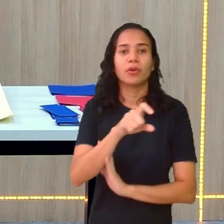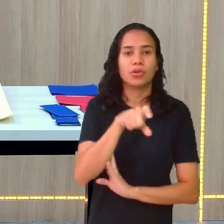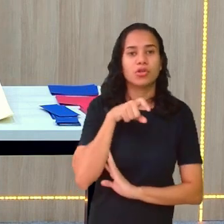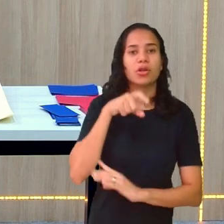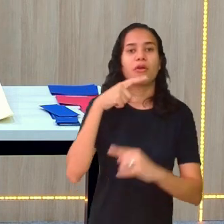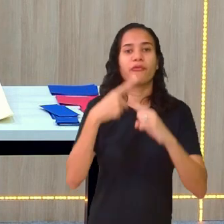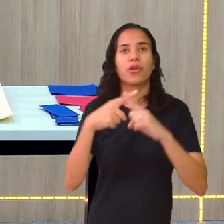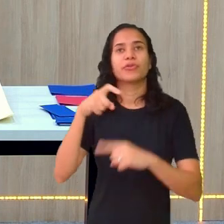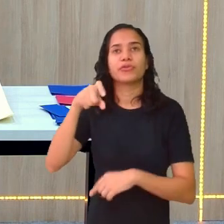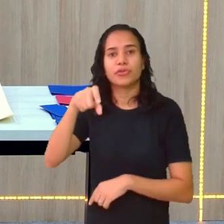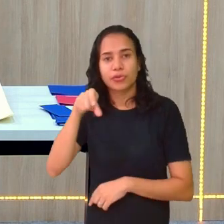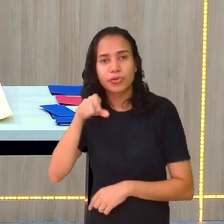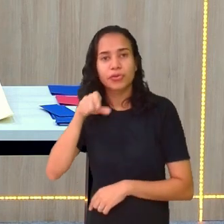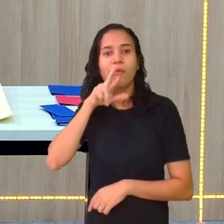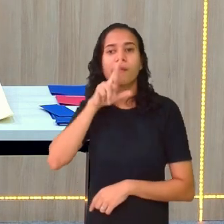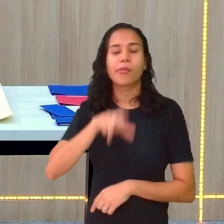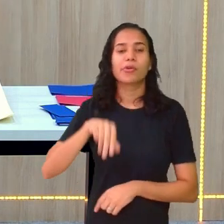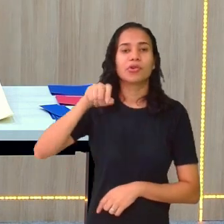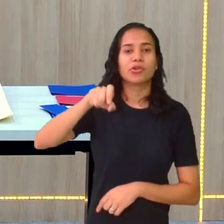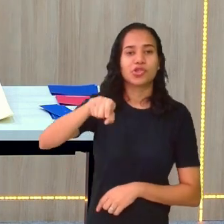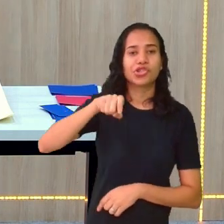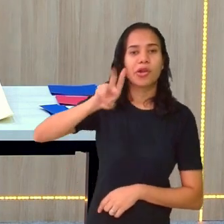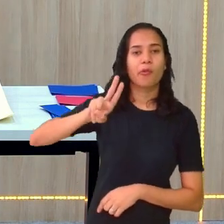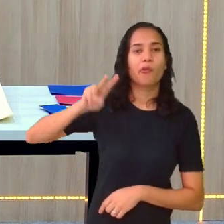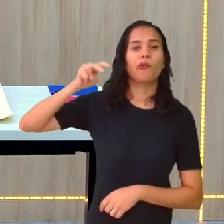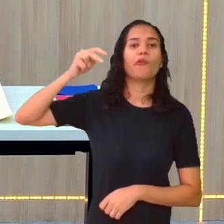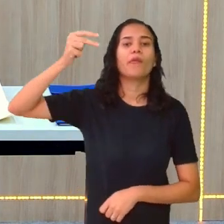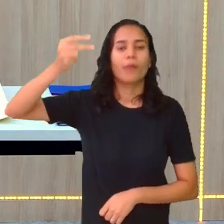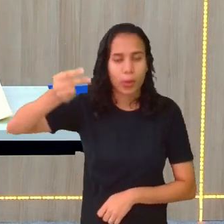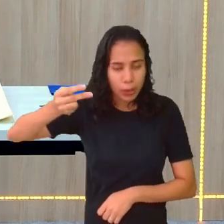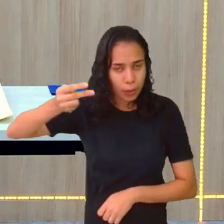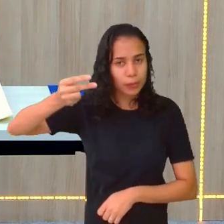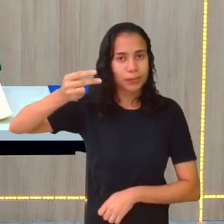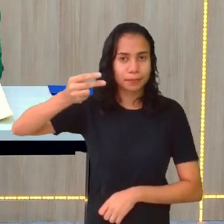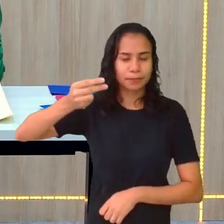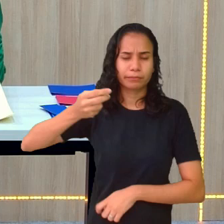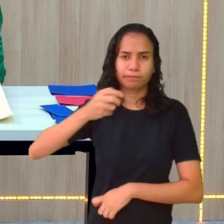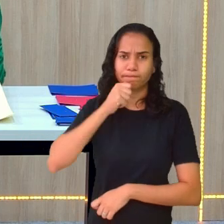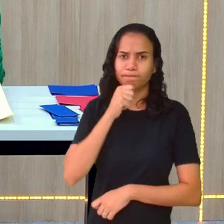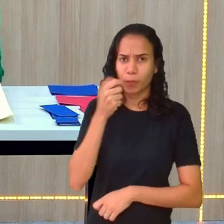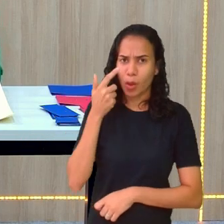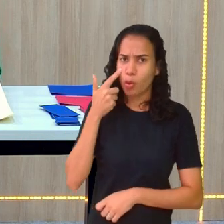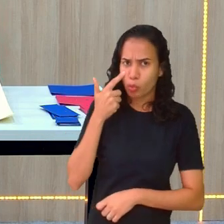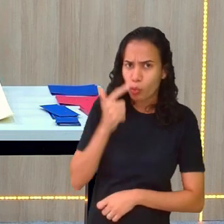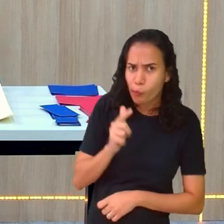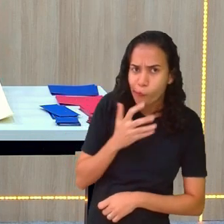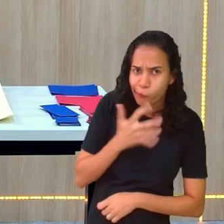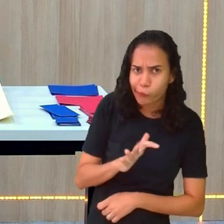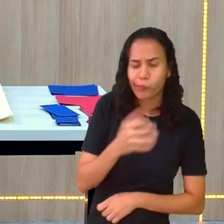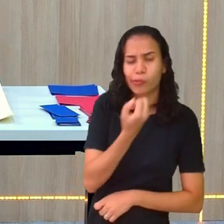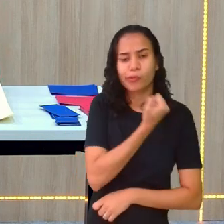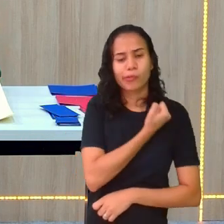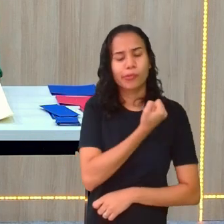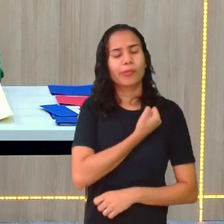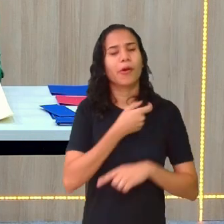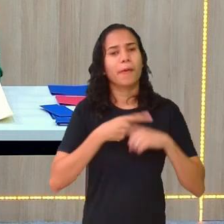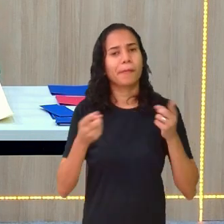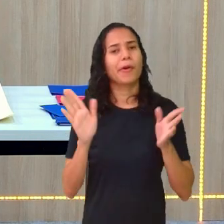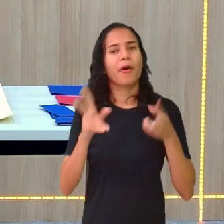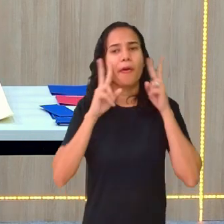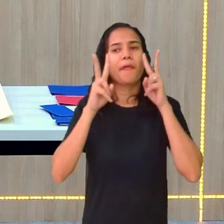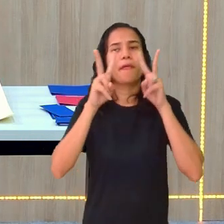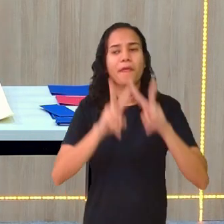vezes X, que dá X ao quadrado. Se vocês não viram potência ainda, mas vocês já viram essa